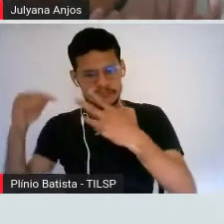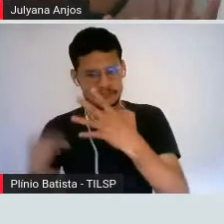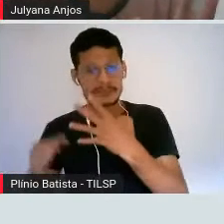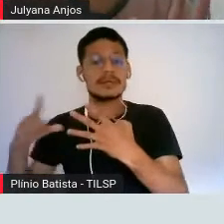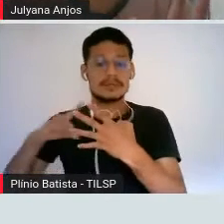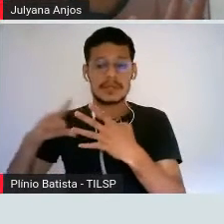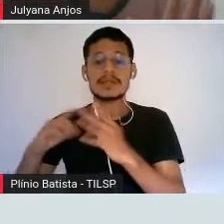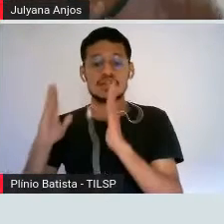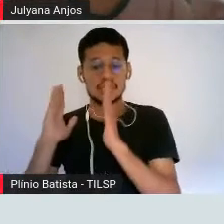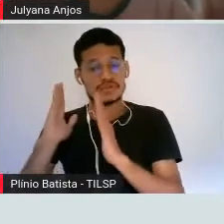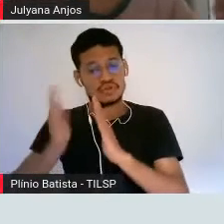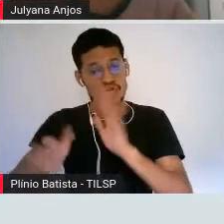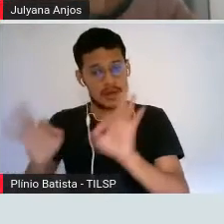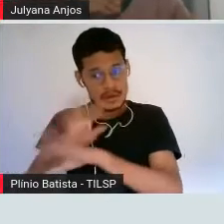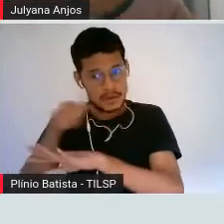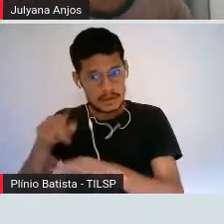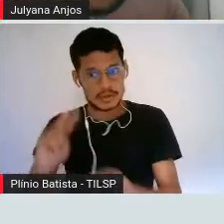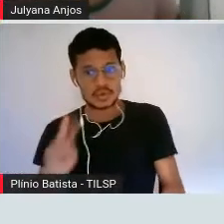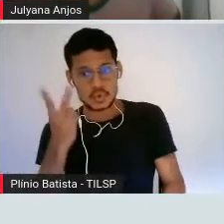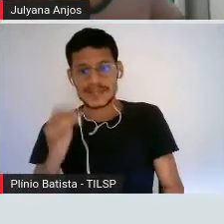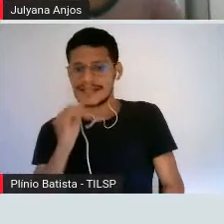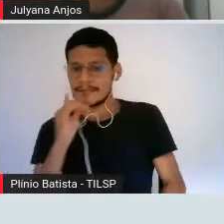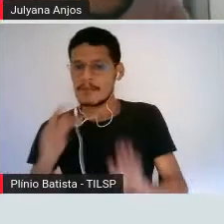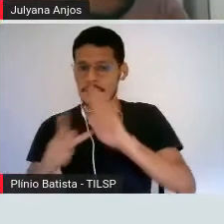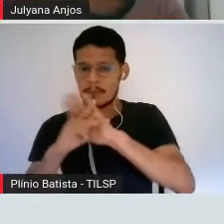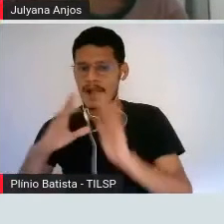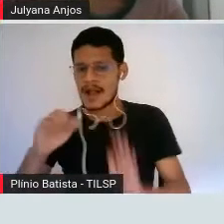carbono e... Esqueci esse nome, perdão.